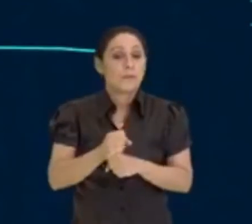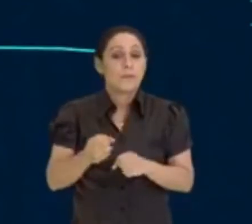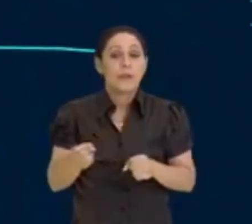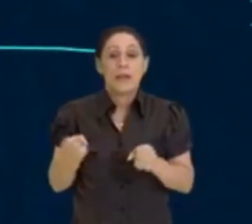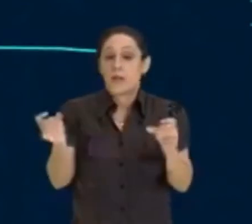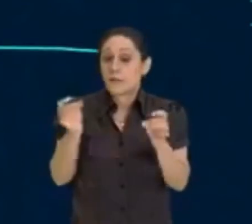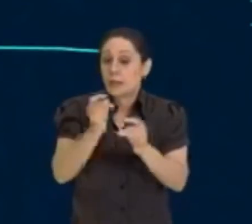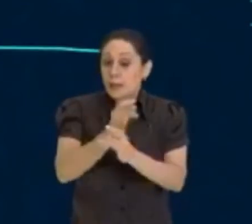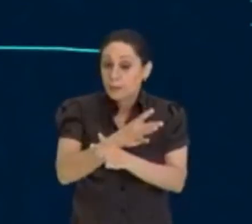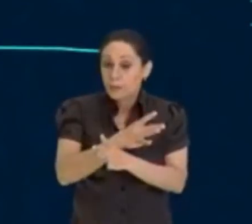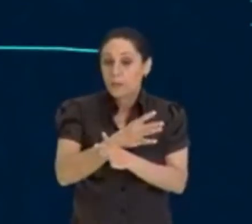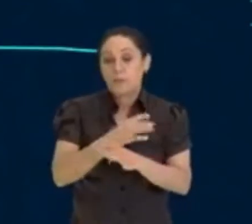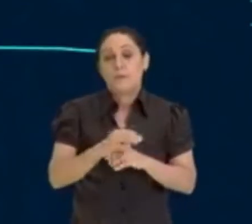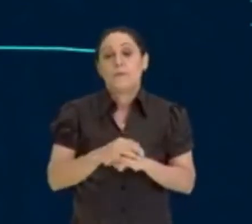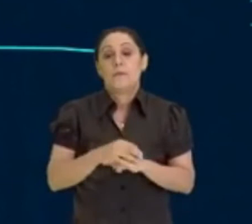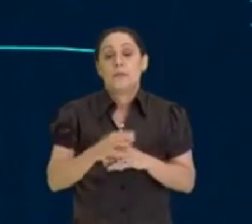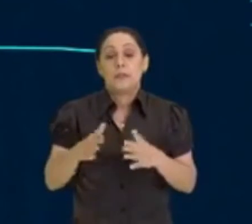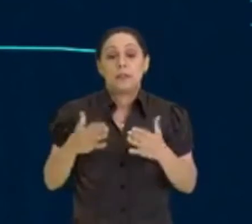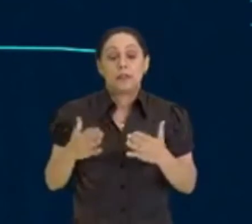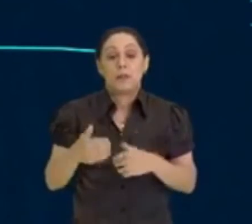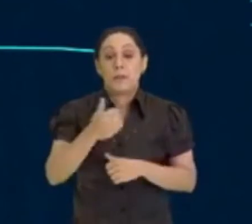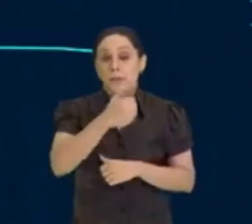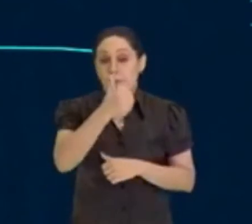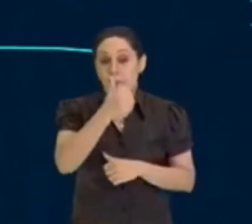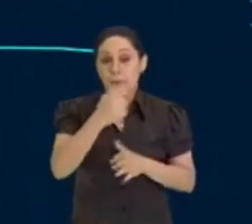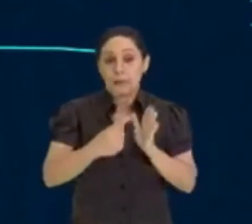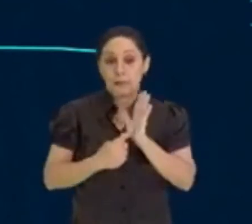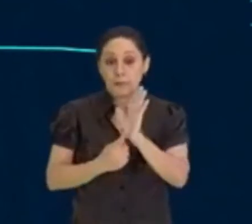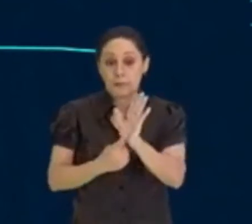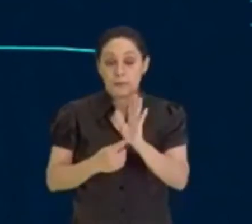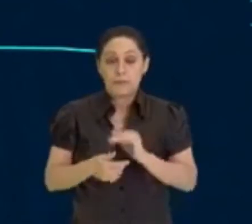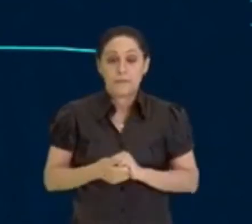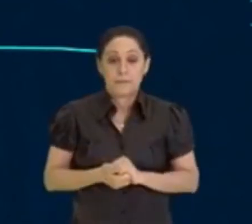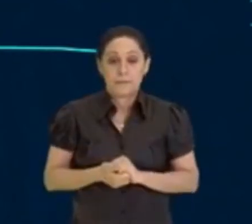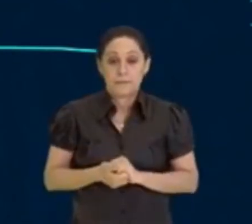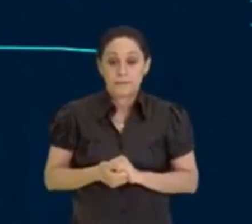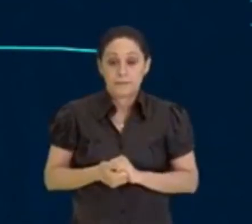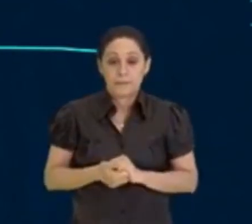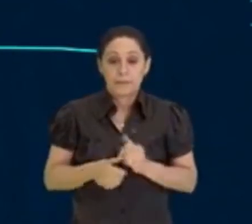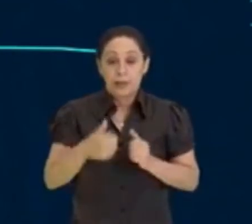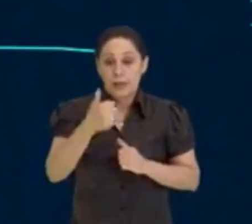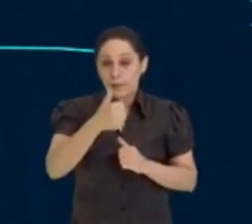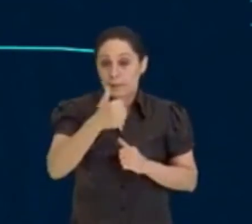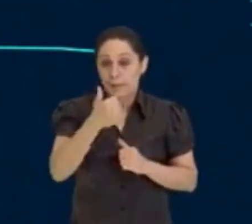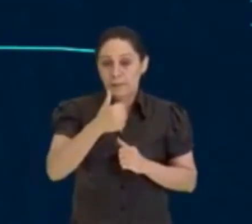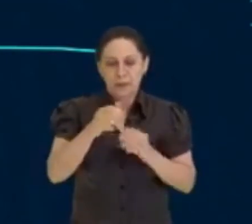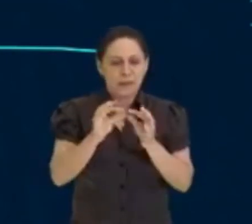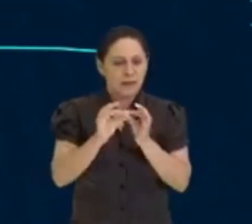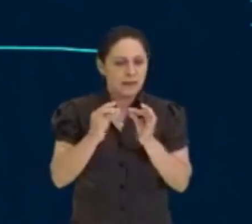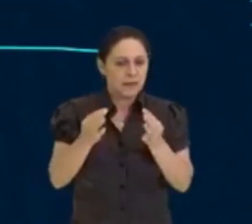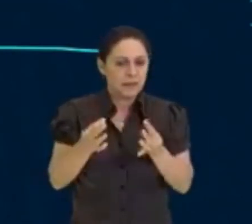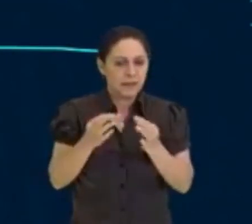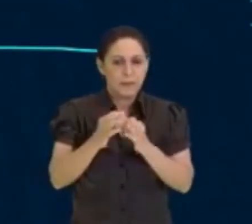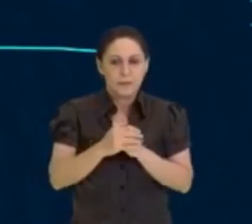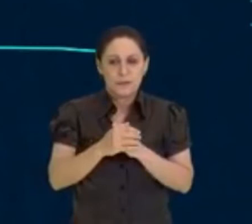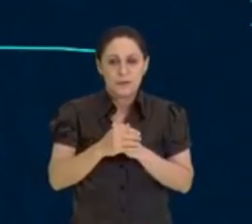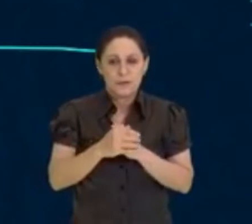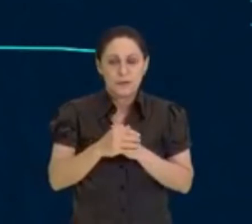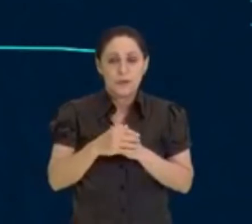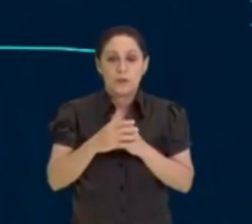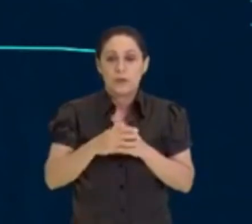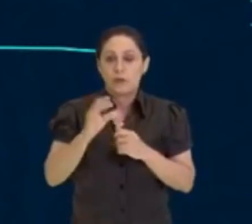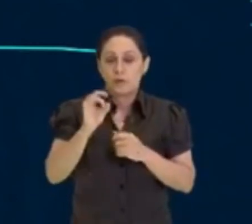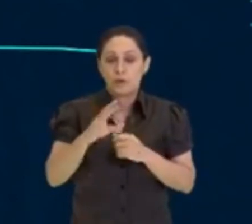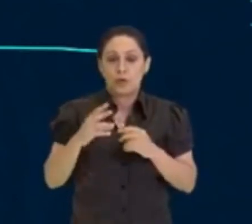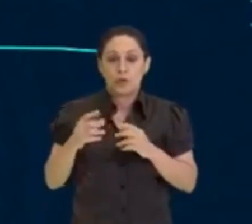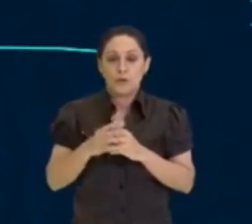já terminou. vamos lá para a primeira representação. A primeira representação é aquela mais simples, né? São apenas os valores